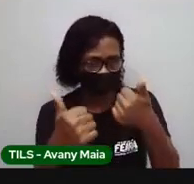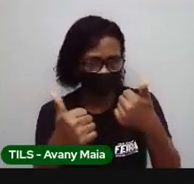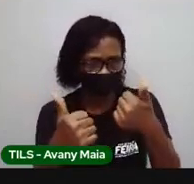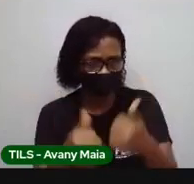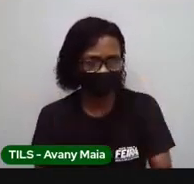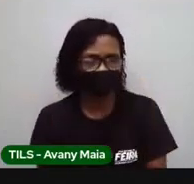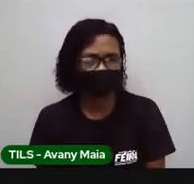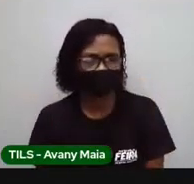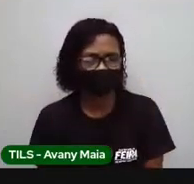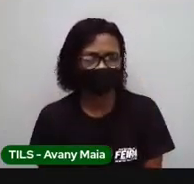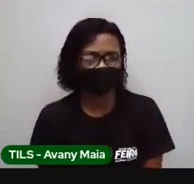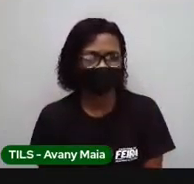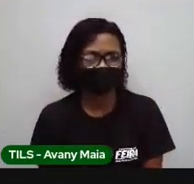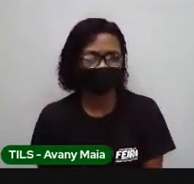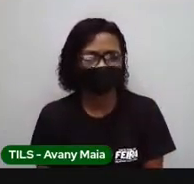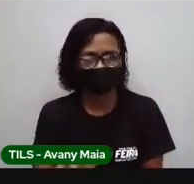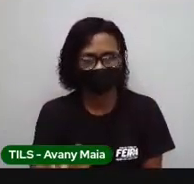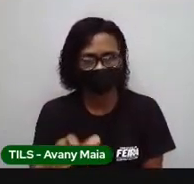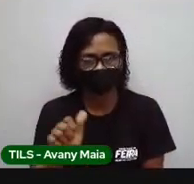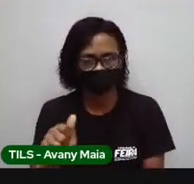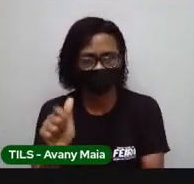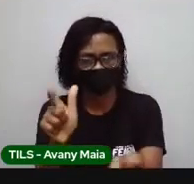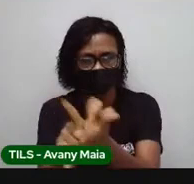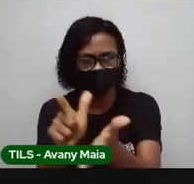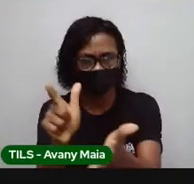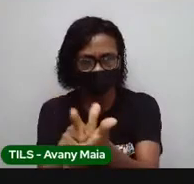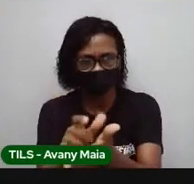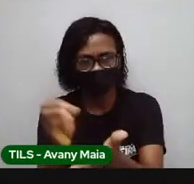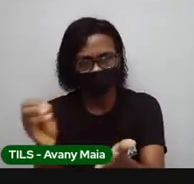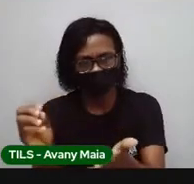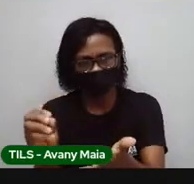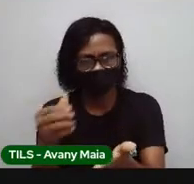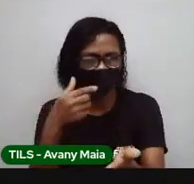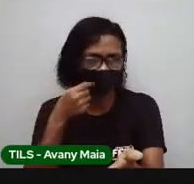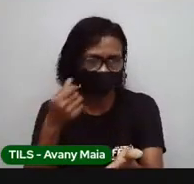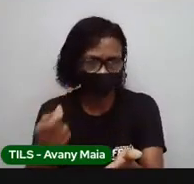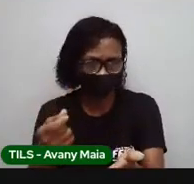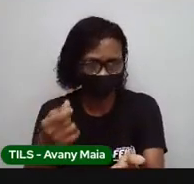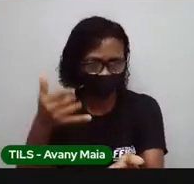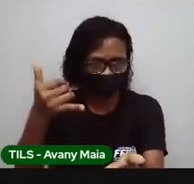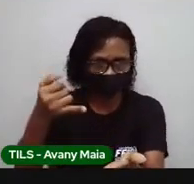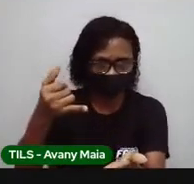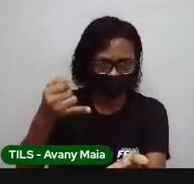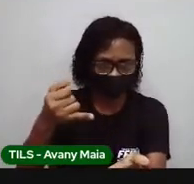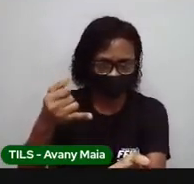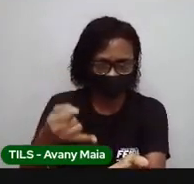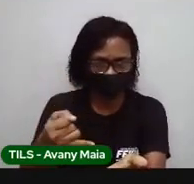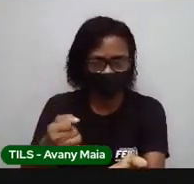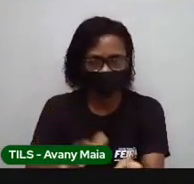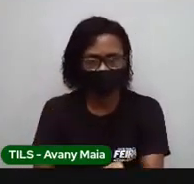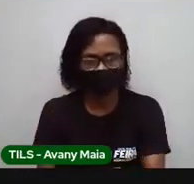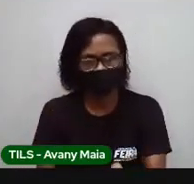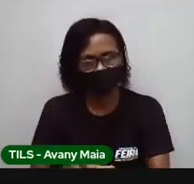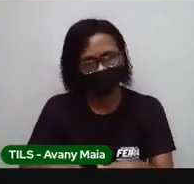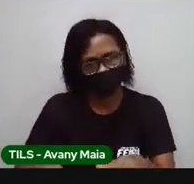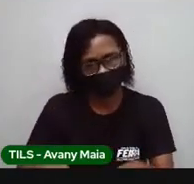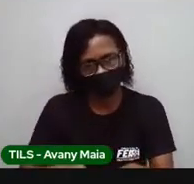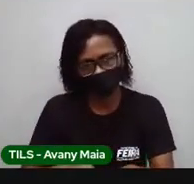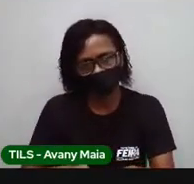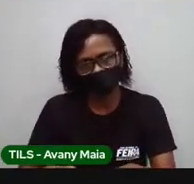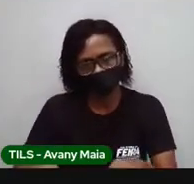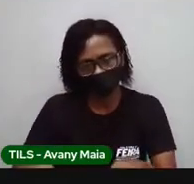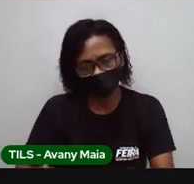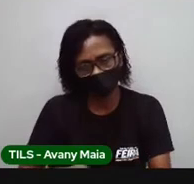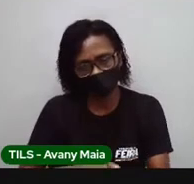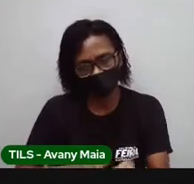Você pode ter aí em mãos, quem sabe um papel, um lápis ou uma caneta, e até a calculadora para